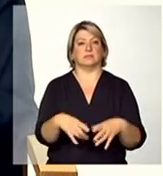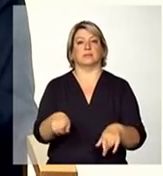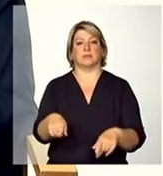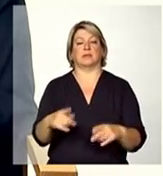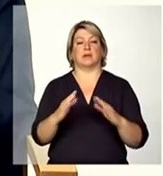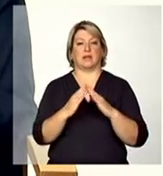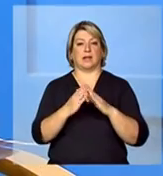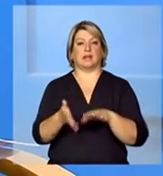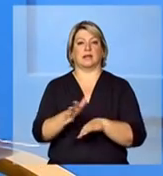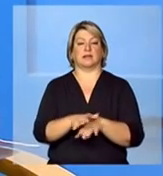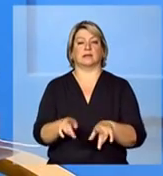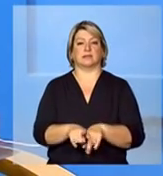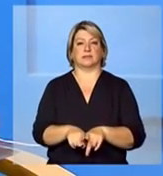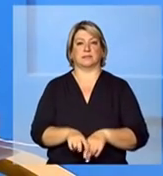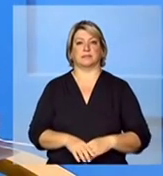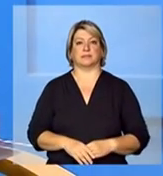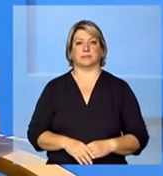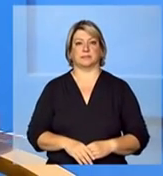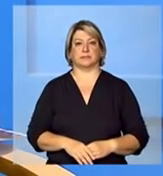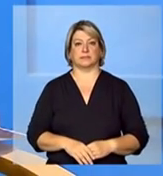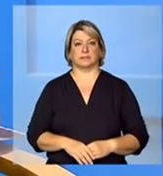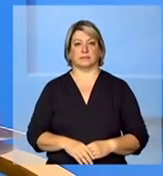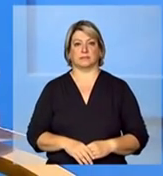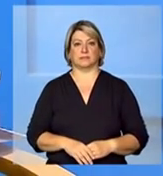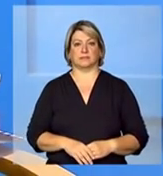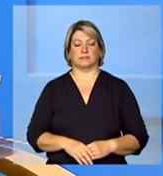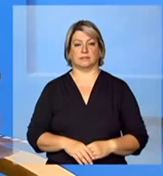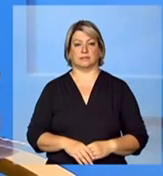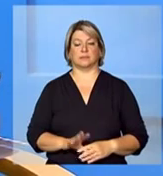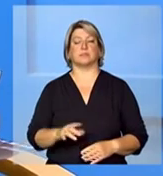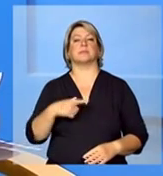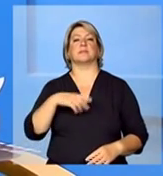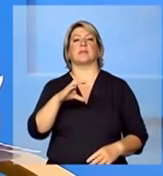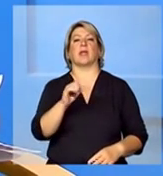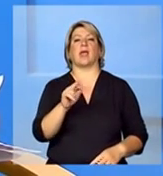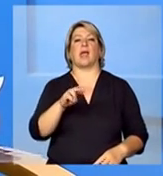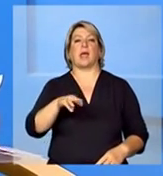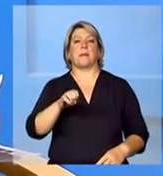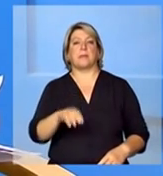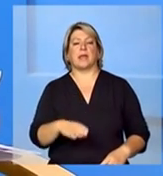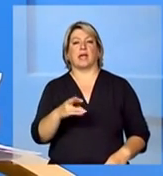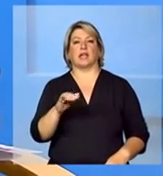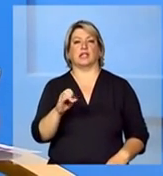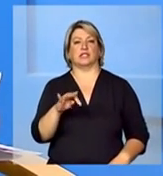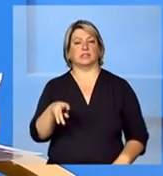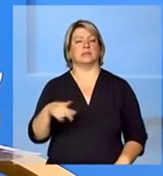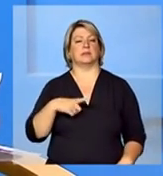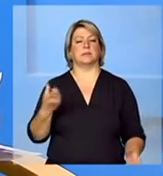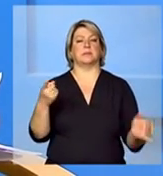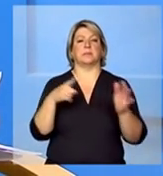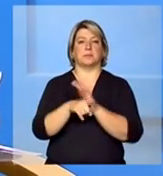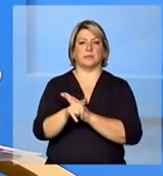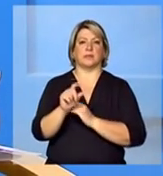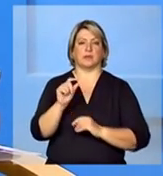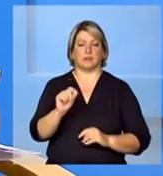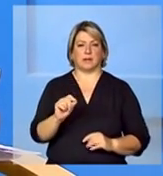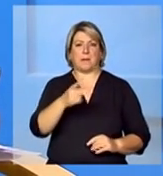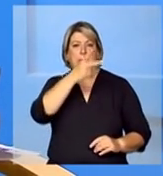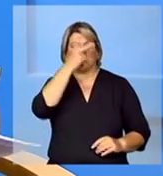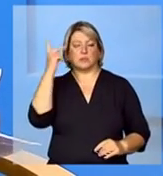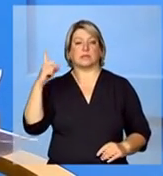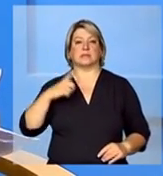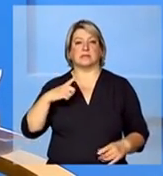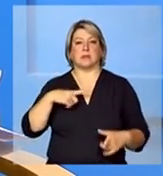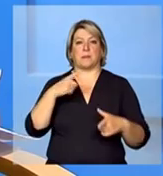Perfeito vamos lá a Carmen Cristina de Curitiba no Paraná ela pergunta assim pessoas com transtorno